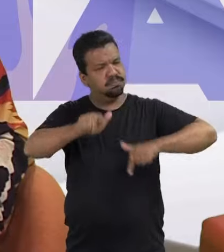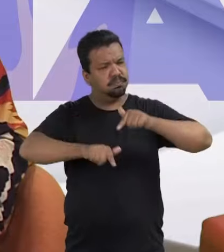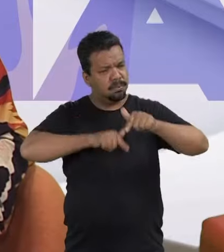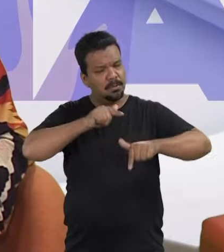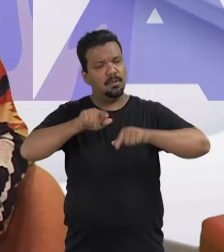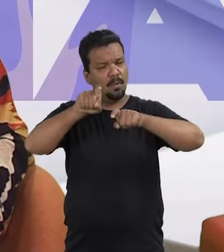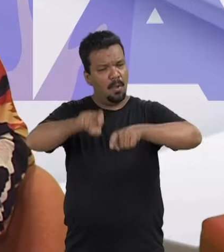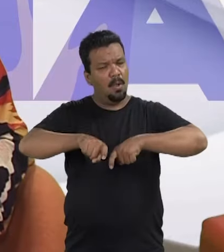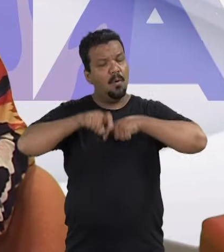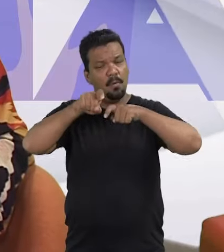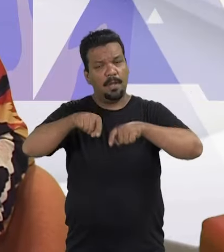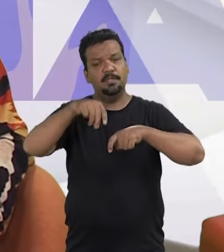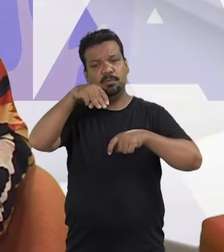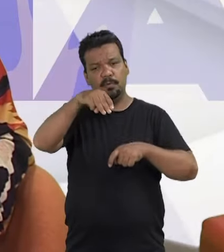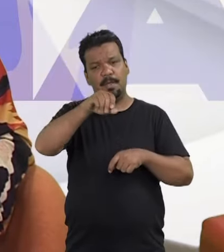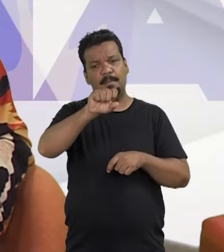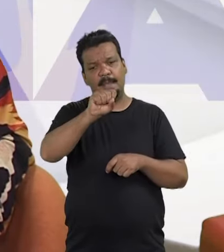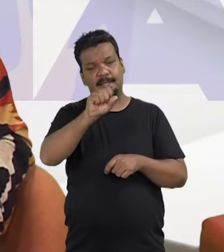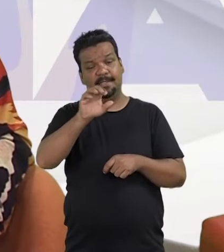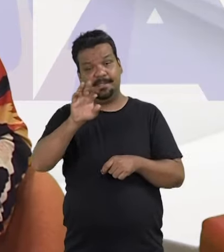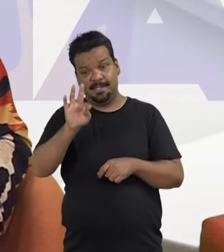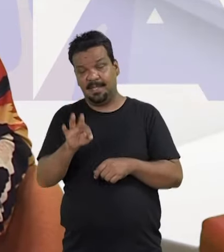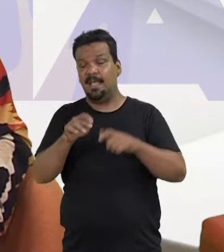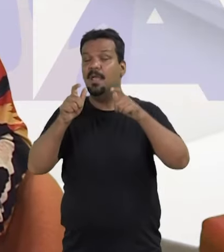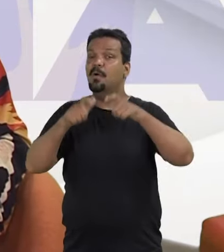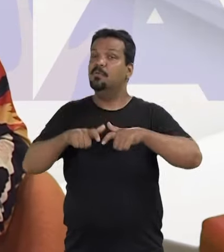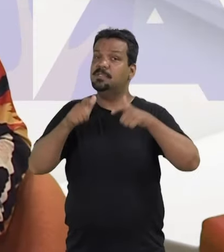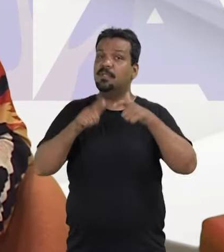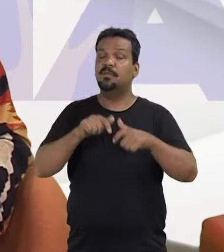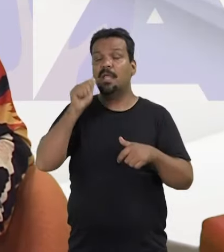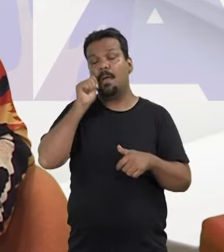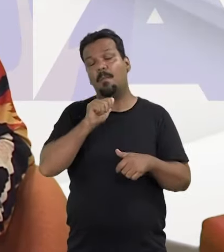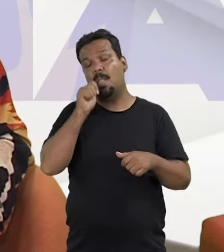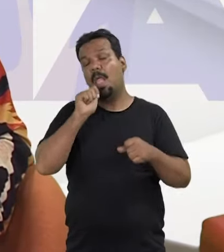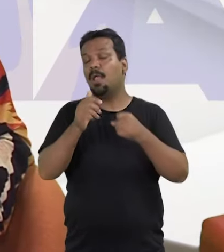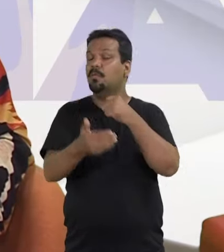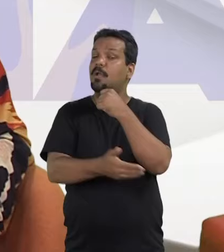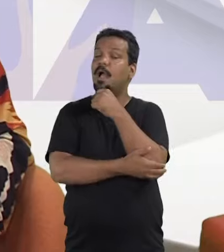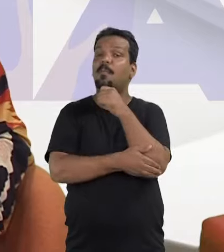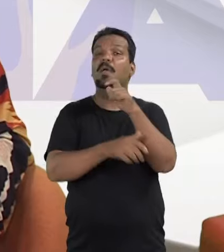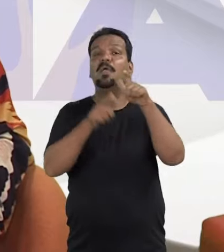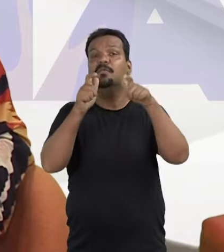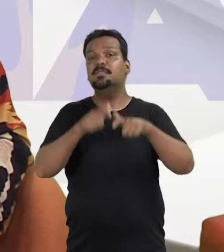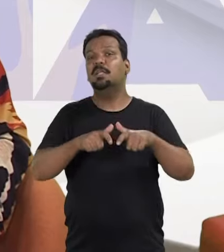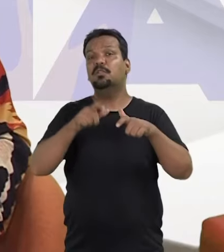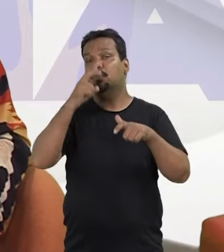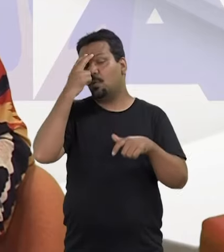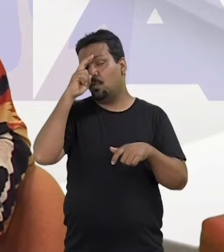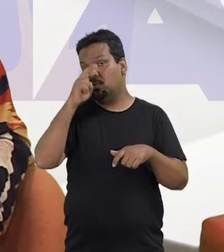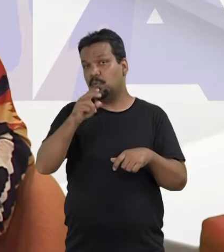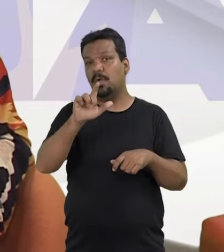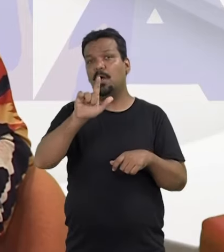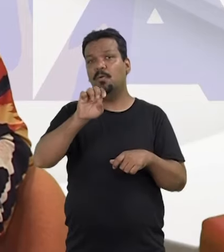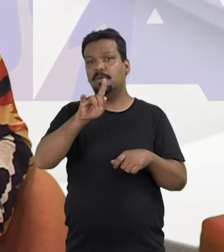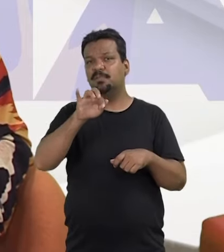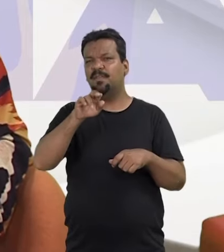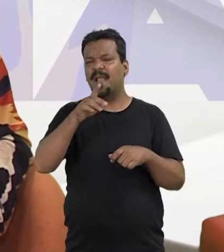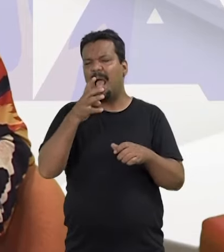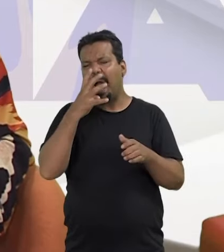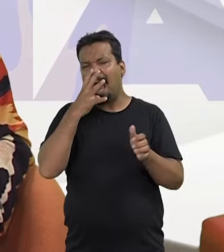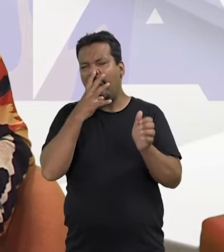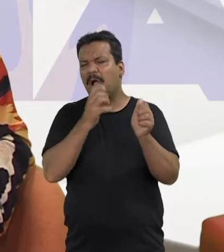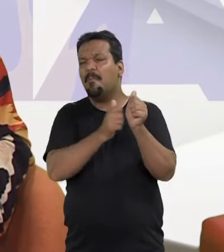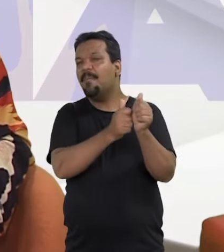Trabalhadores e Trabalhadoras Rurais Sem Terra, o MST, o Centro das Mulheres do Cabo e o Centro de Cultura Luiz